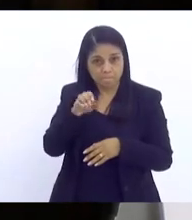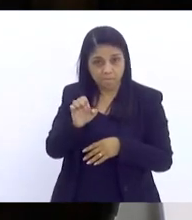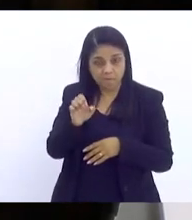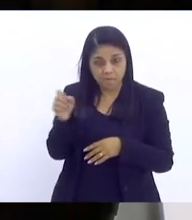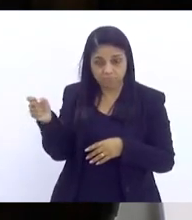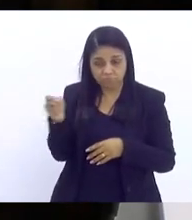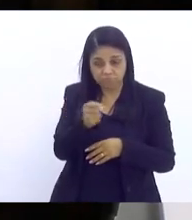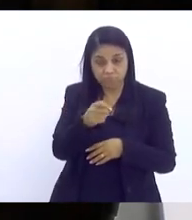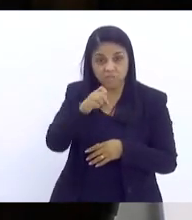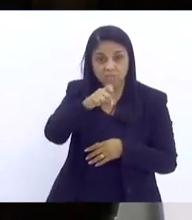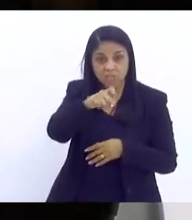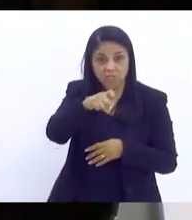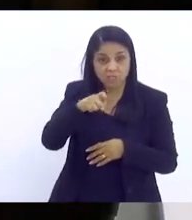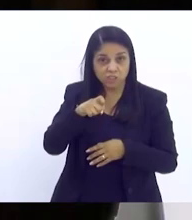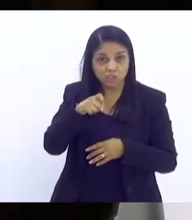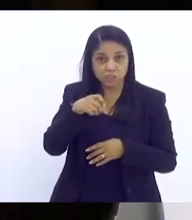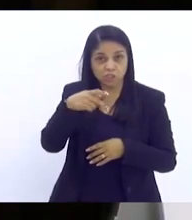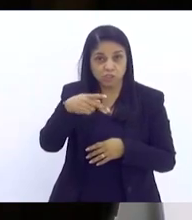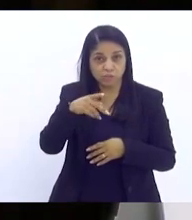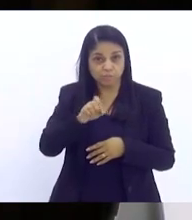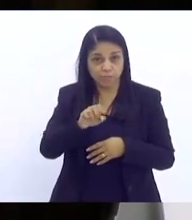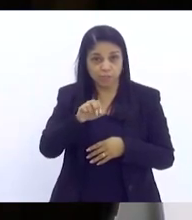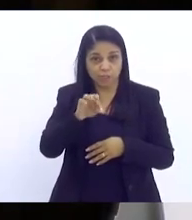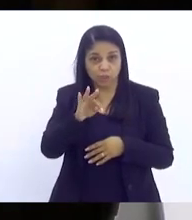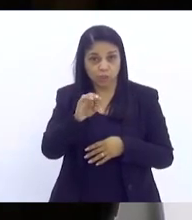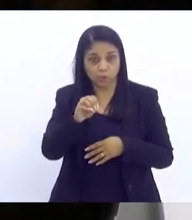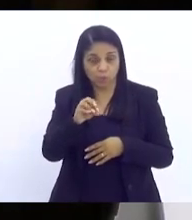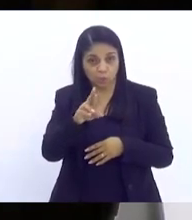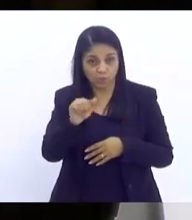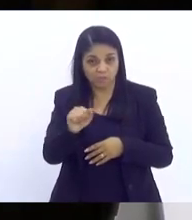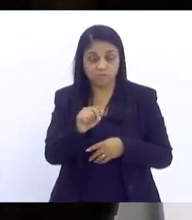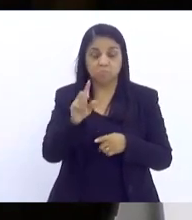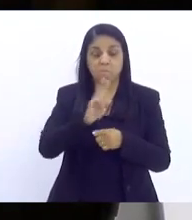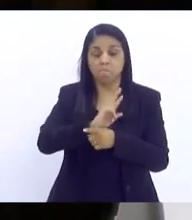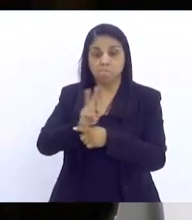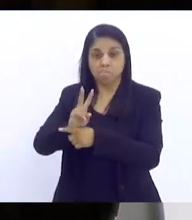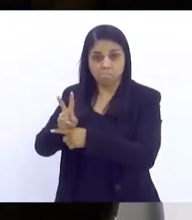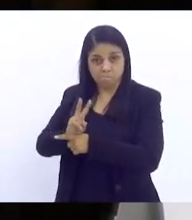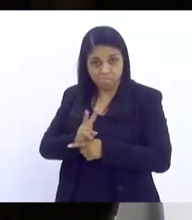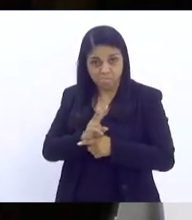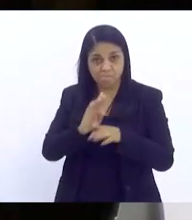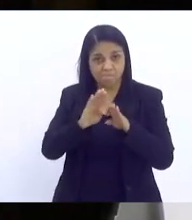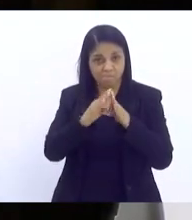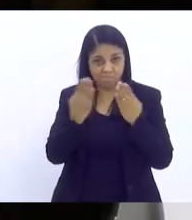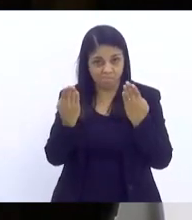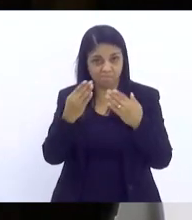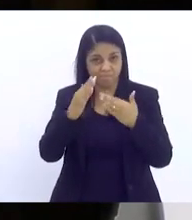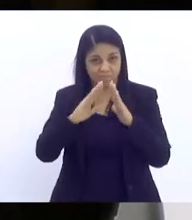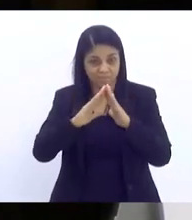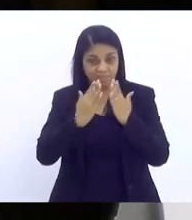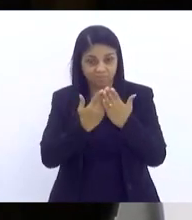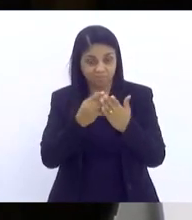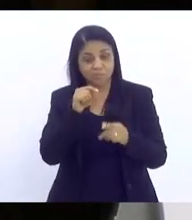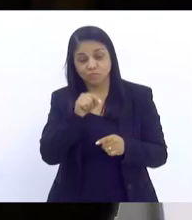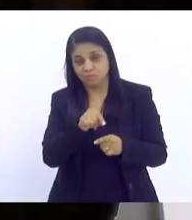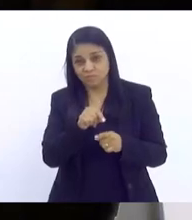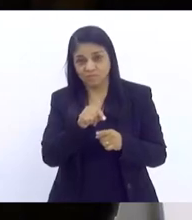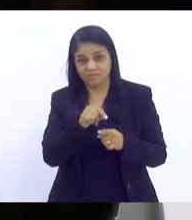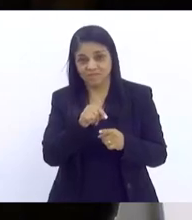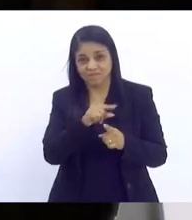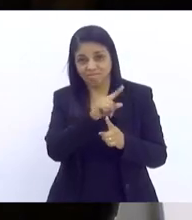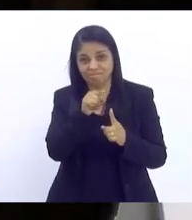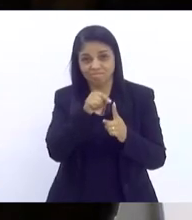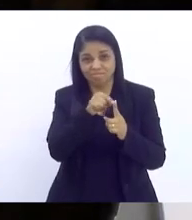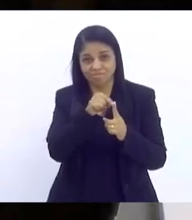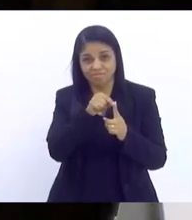tornarem inspetoras, porteiras, mas a atribuição delas no programa era uma espécie